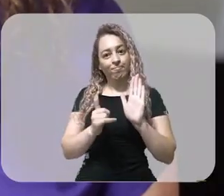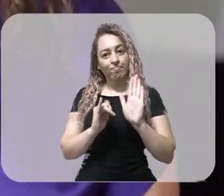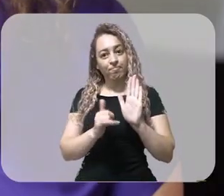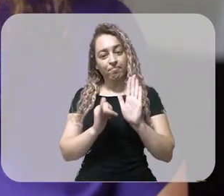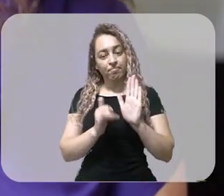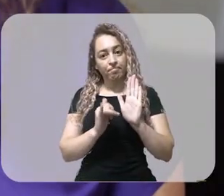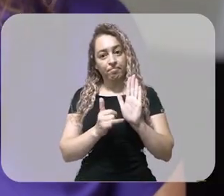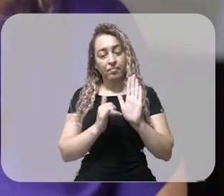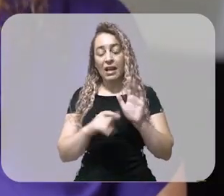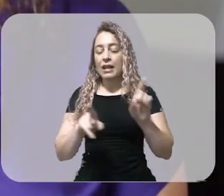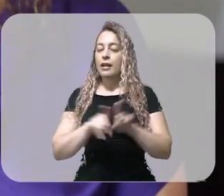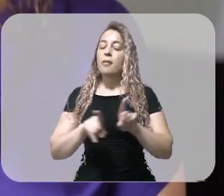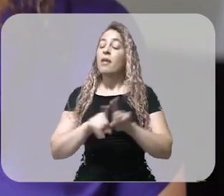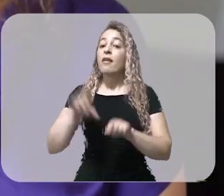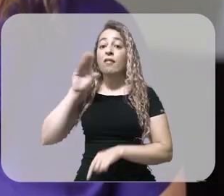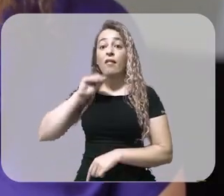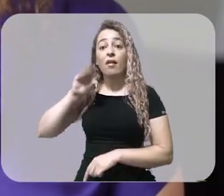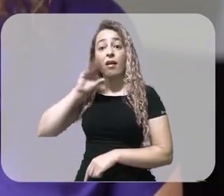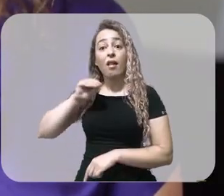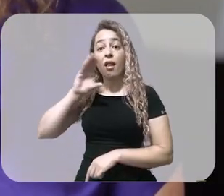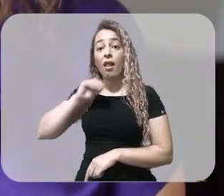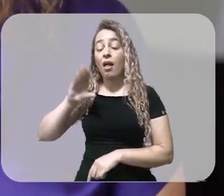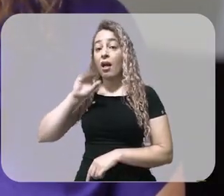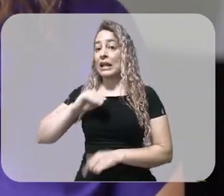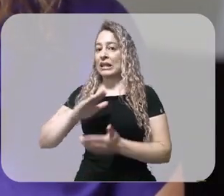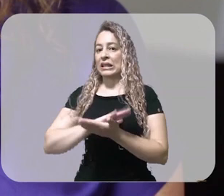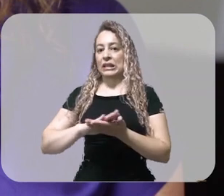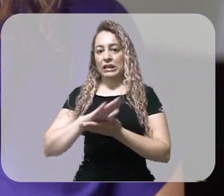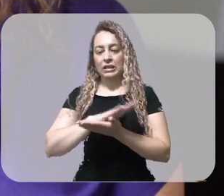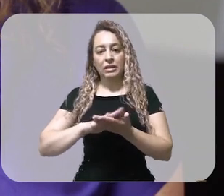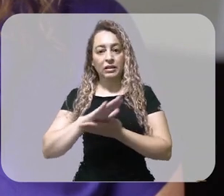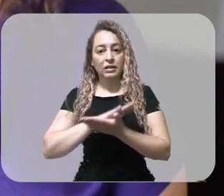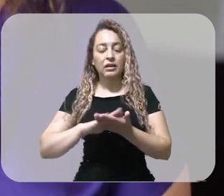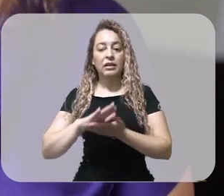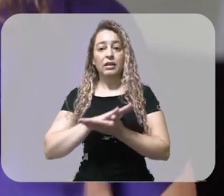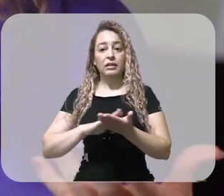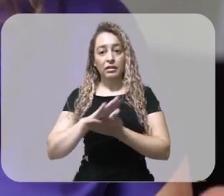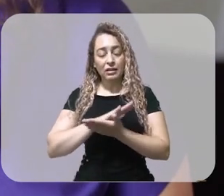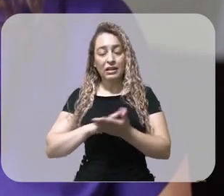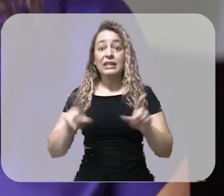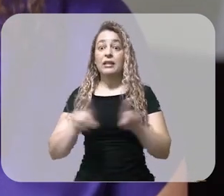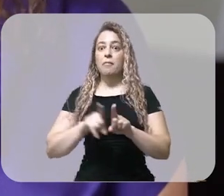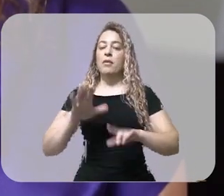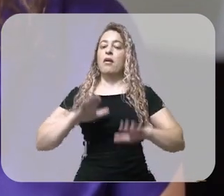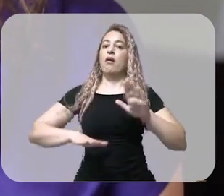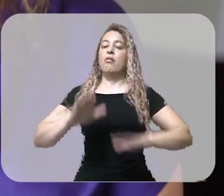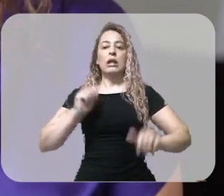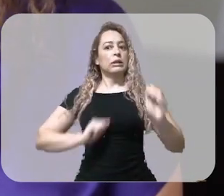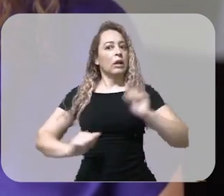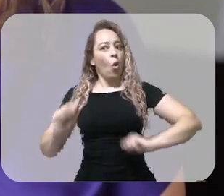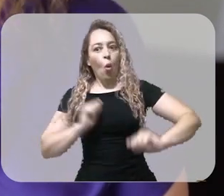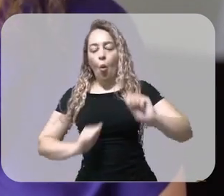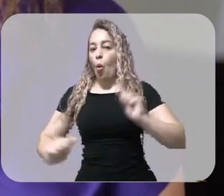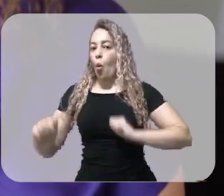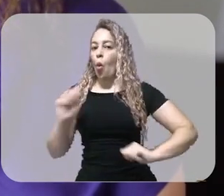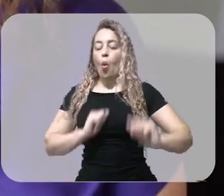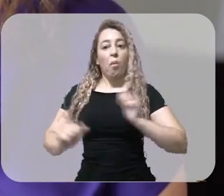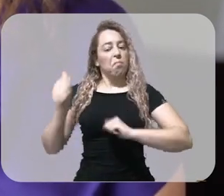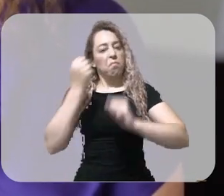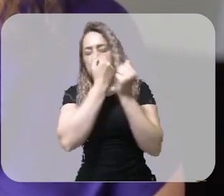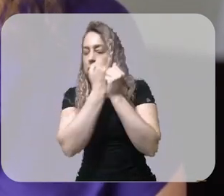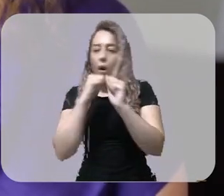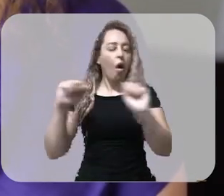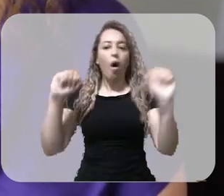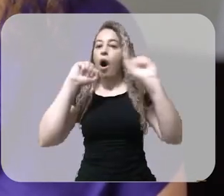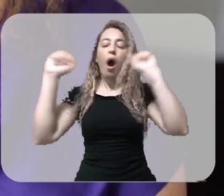Ele não fala, ele não é verbal. E ele tem crises, às vezes, de ansiedade. Às vezes, ele